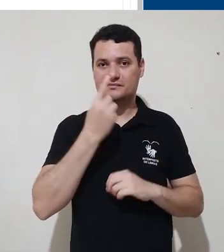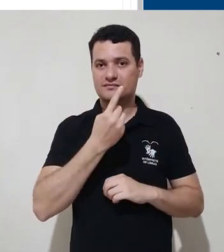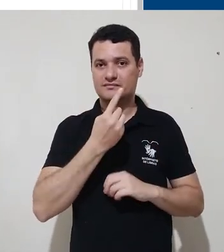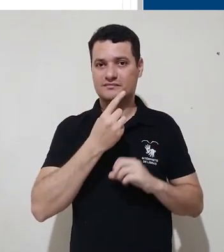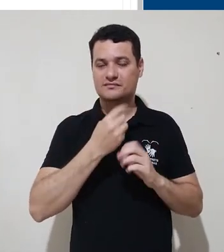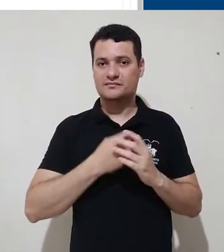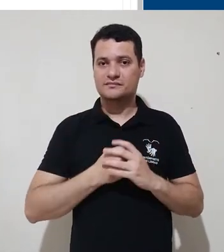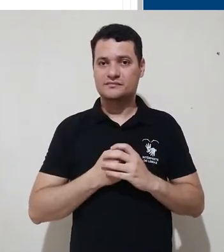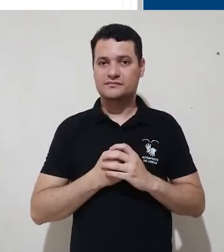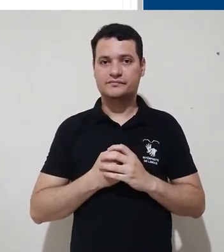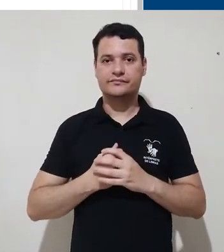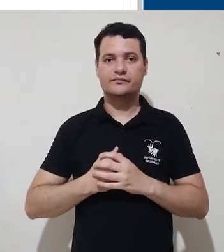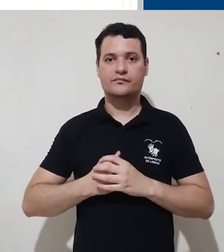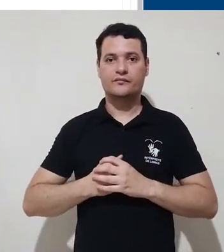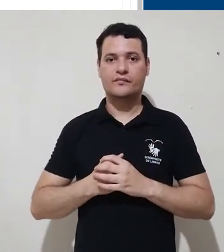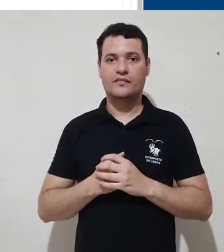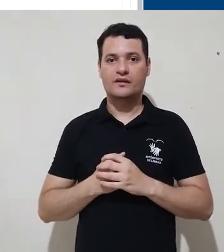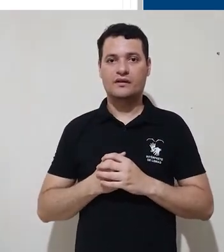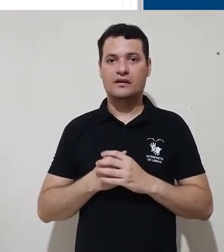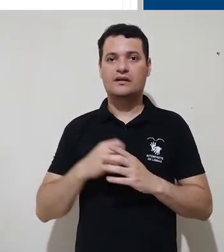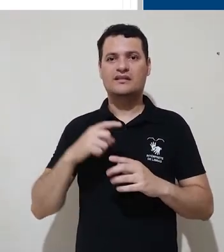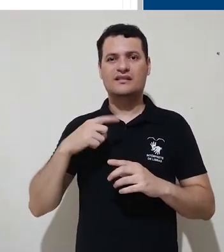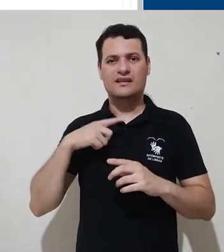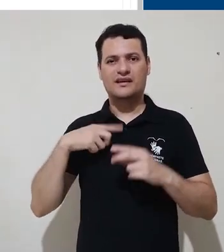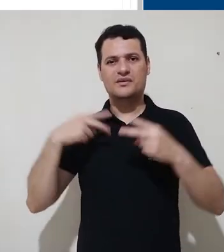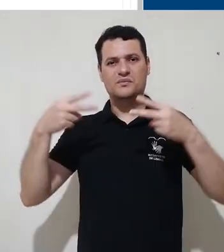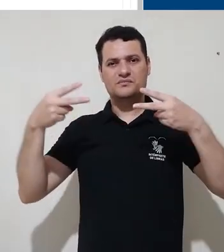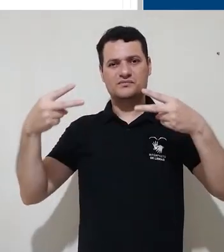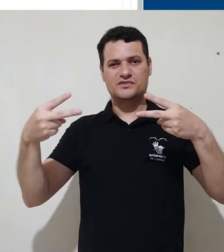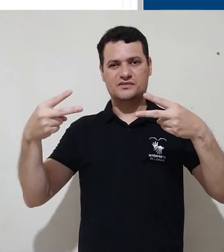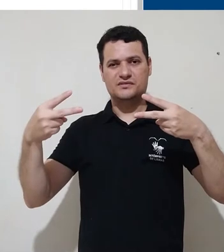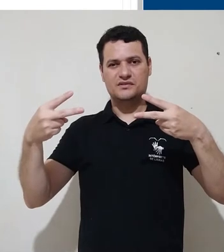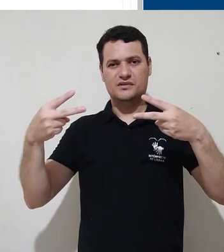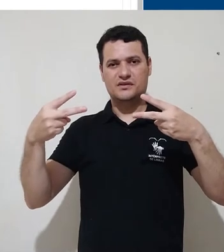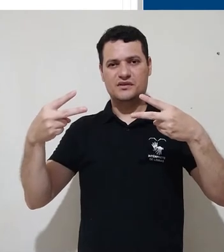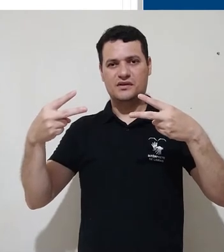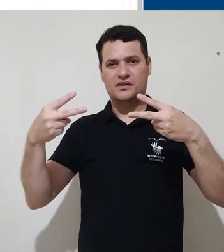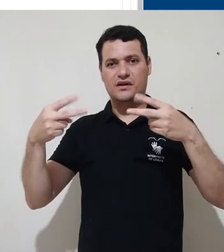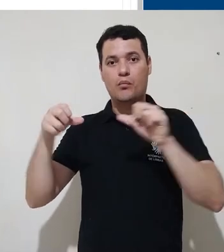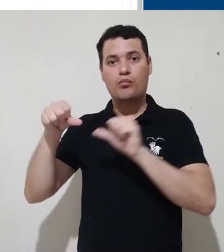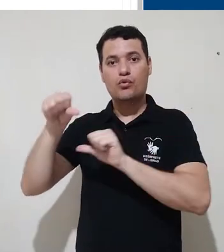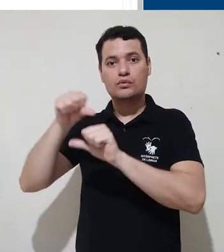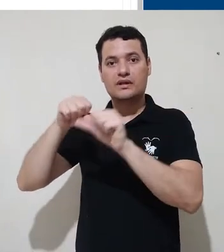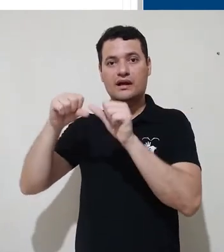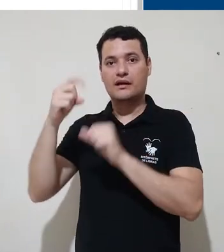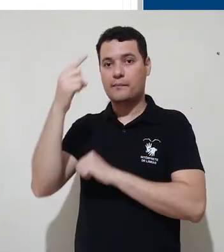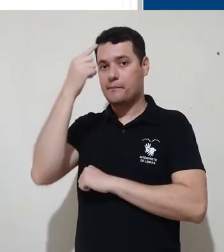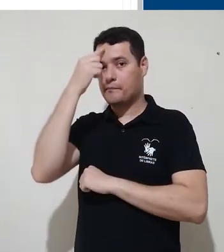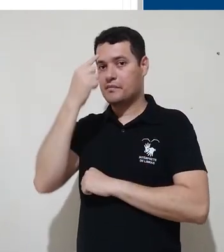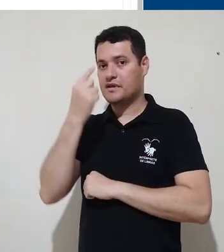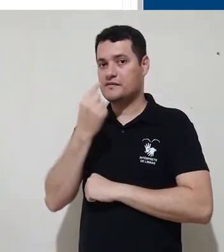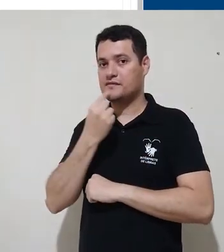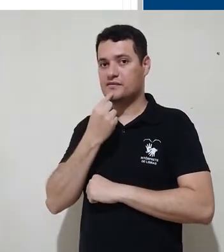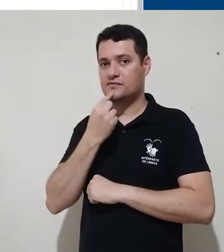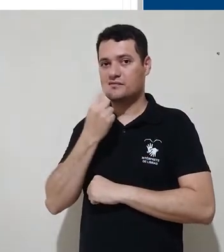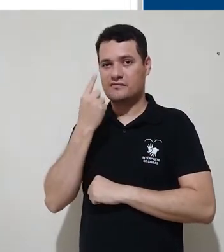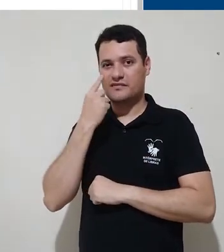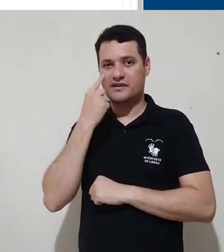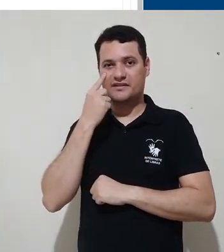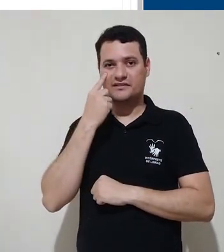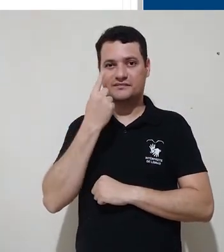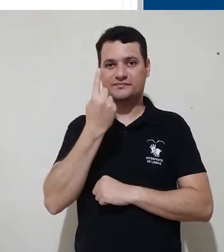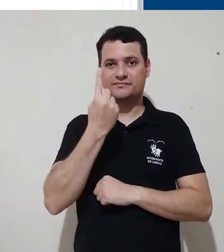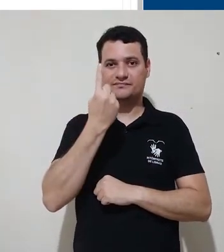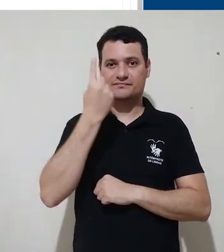usuário. Damos destaque aqui ao link modificar perfil, que vocês